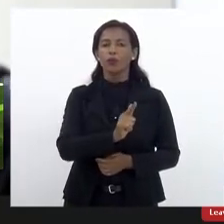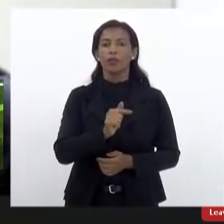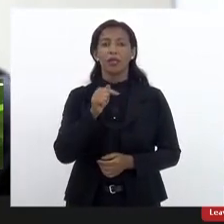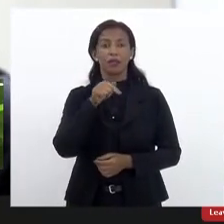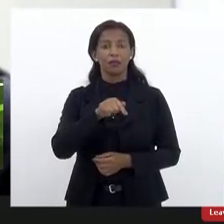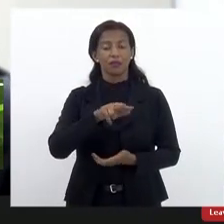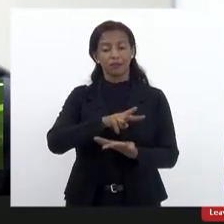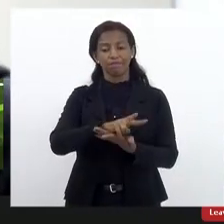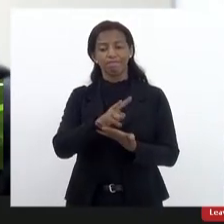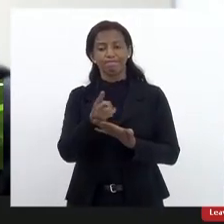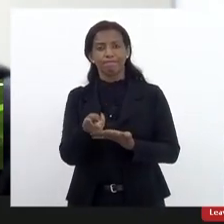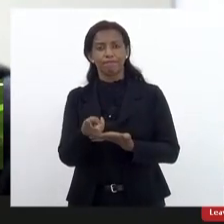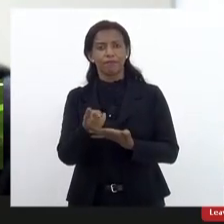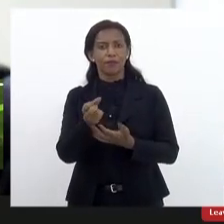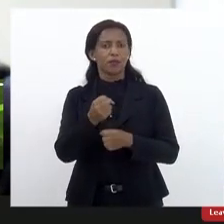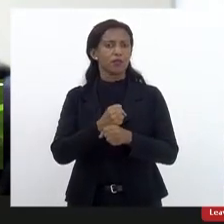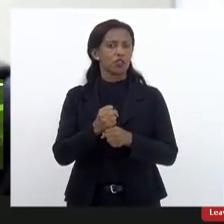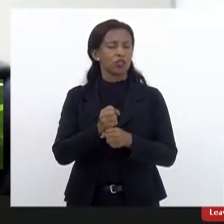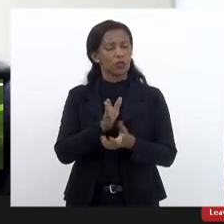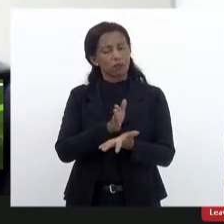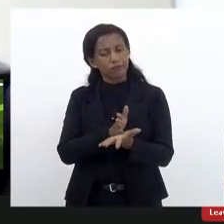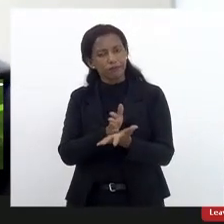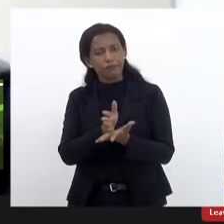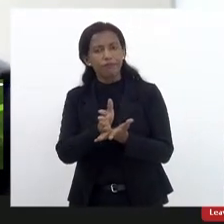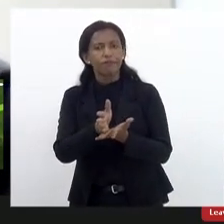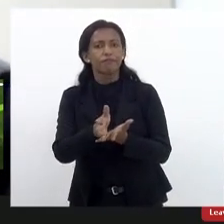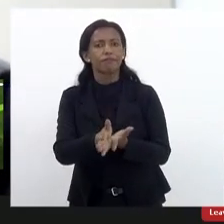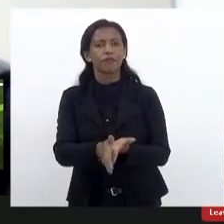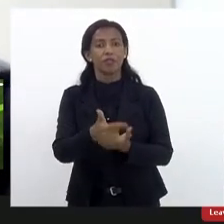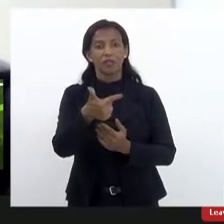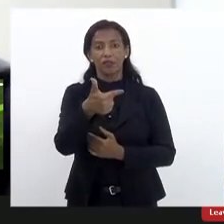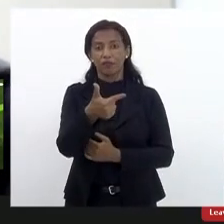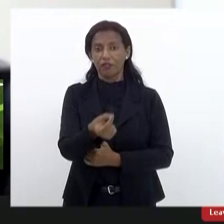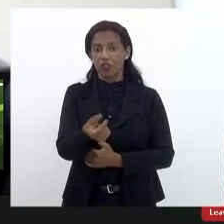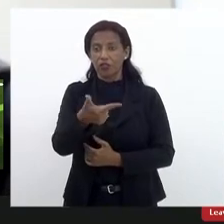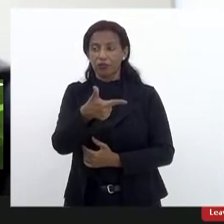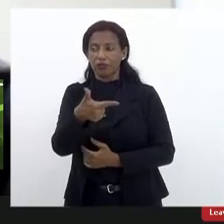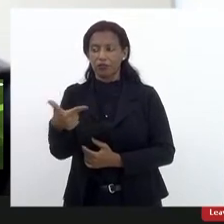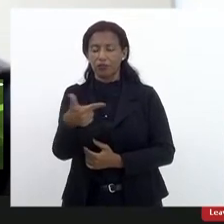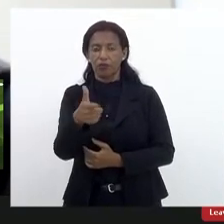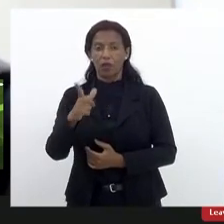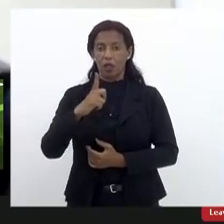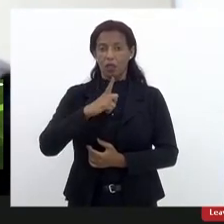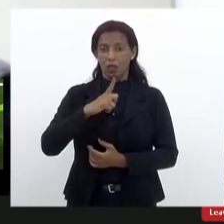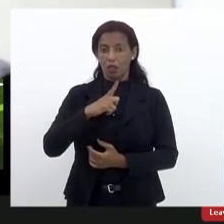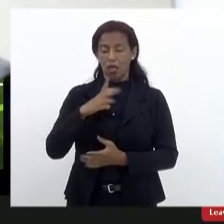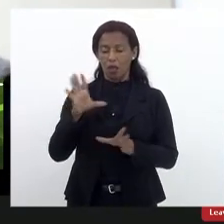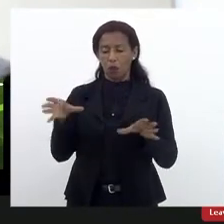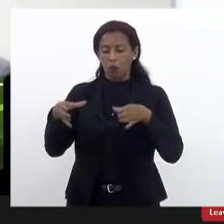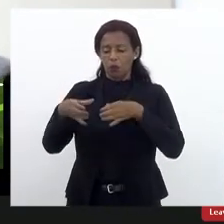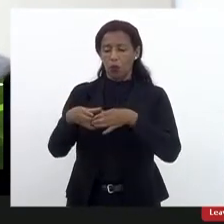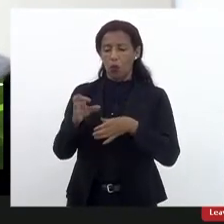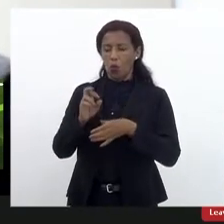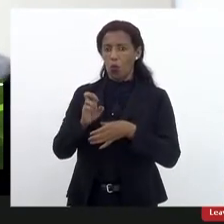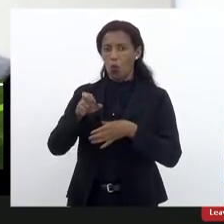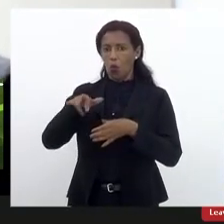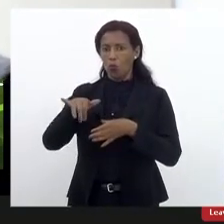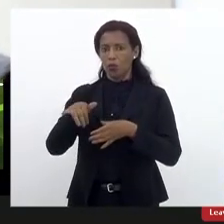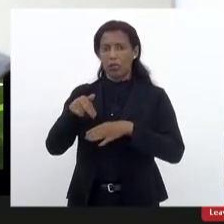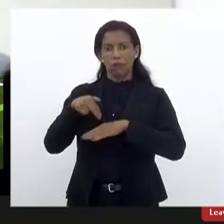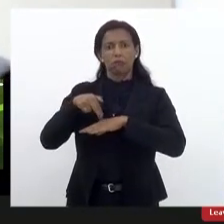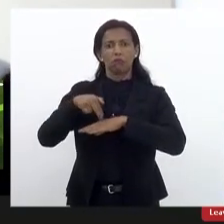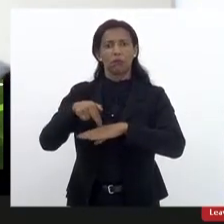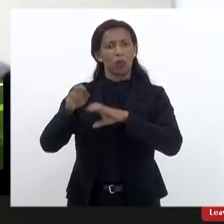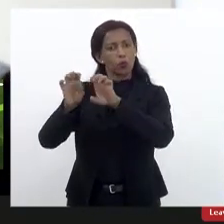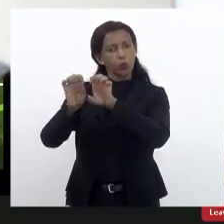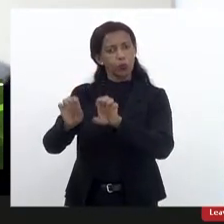nessa virada de ano, caminhar nesse sentido, para que em 2022 a gente tenha o Conselho mais bem estruturado. A